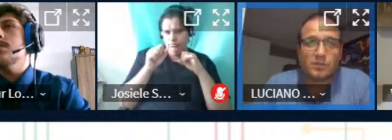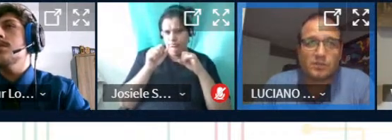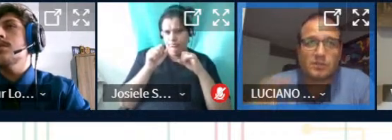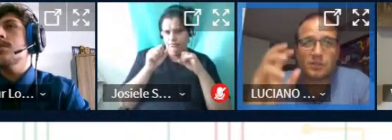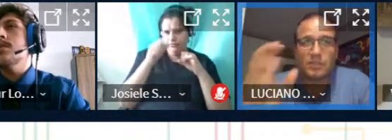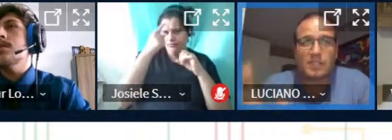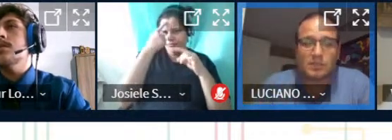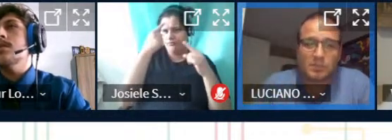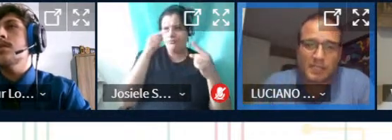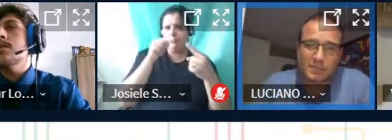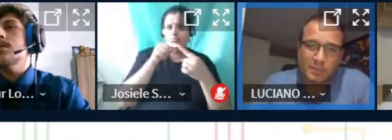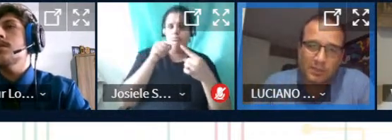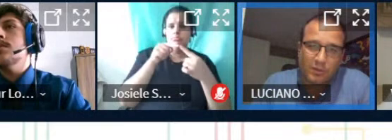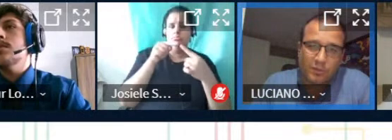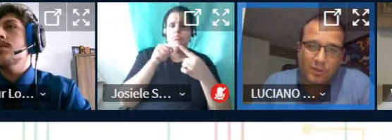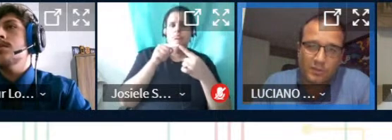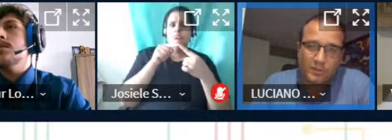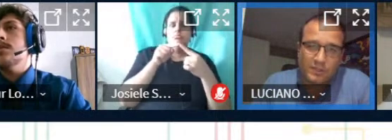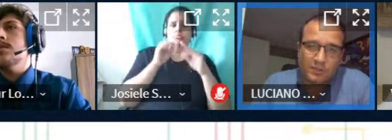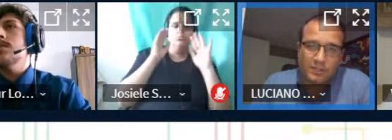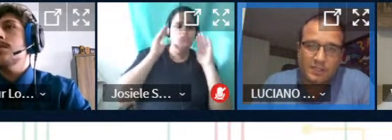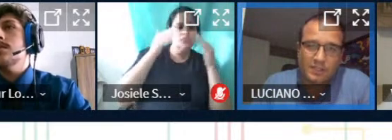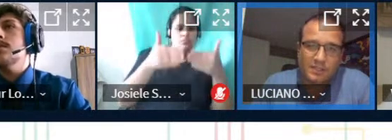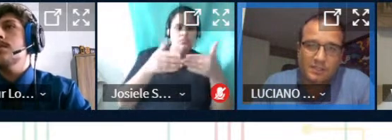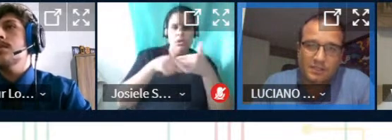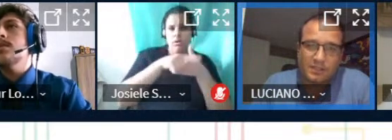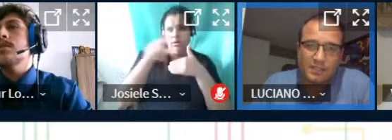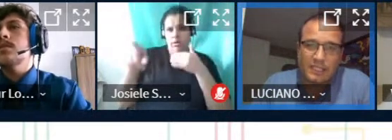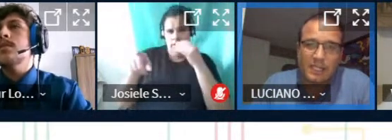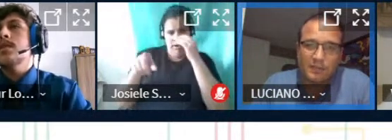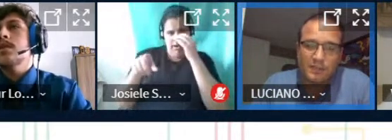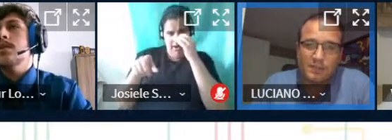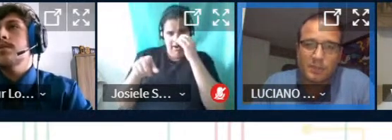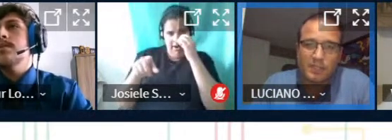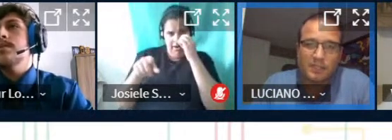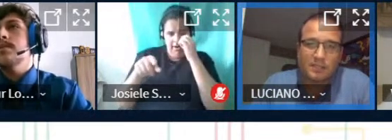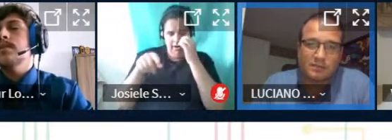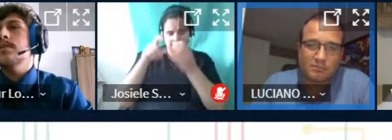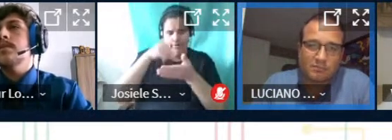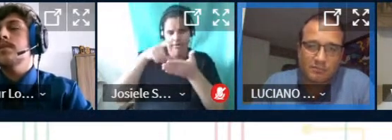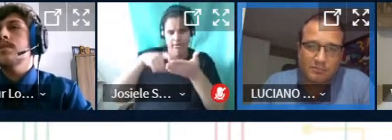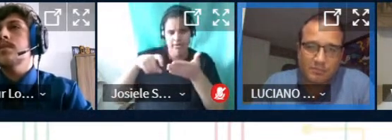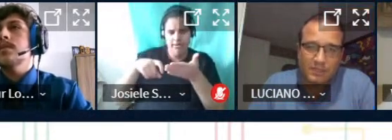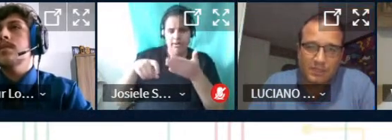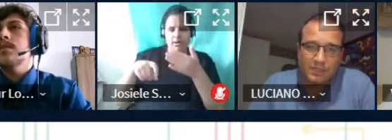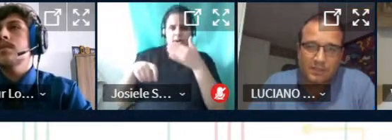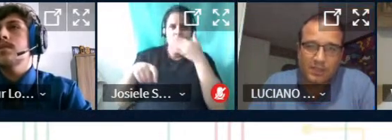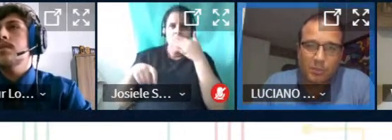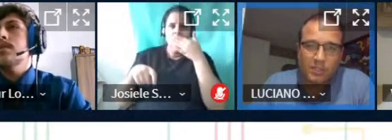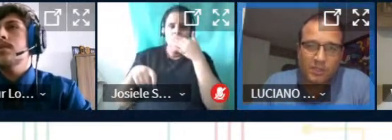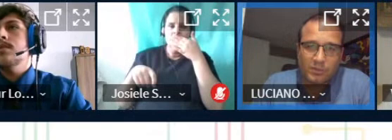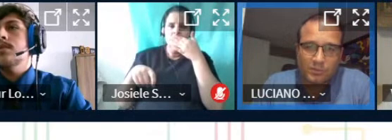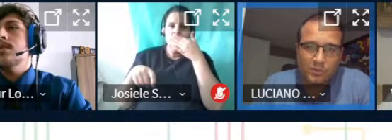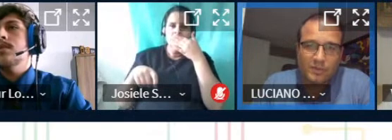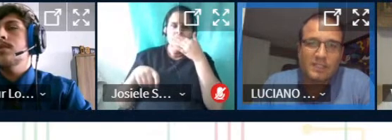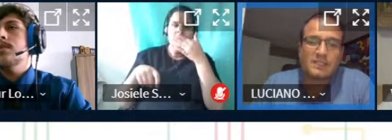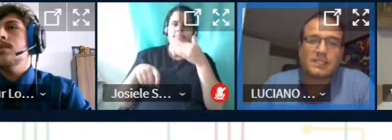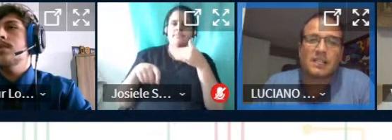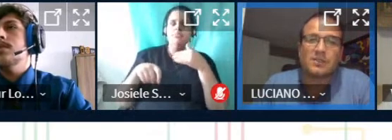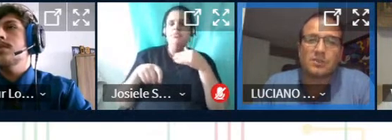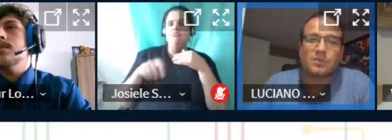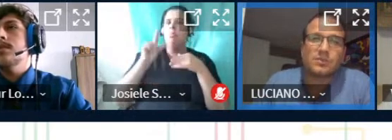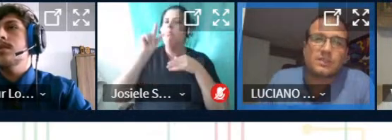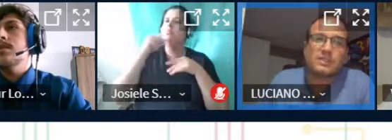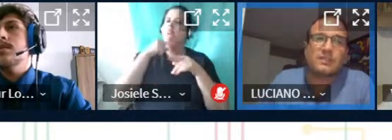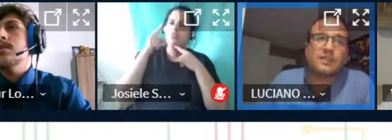objetivo que tu está dando mais para qual foco vocês estão dando na gráfica assim para ter um pouquinho com dúvida